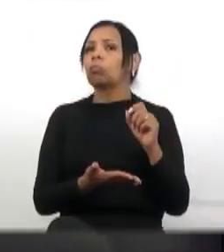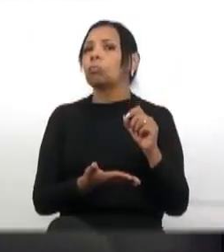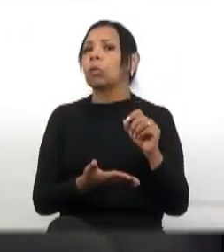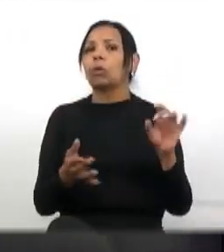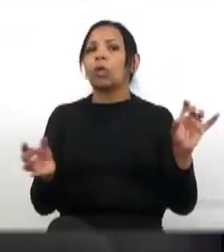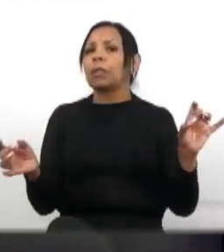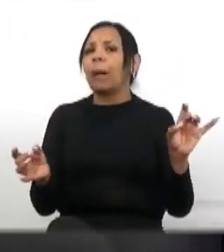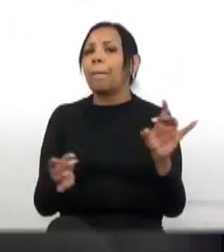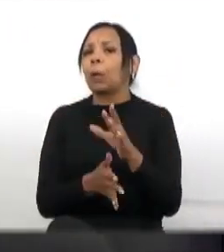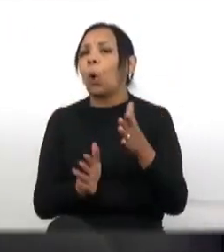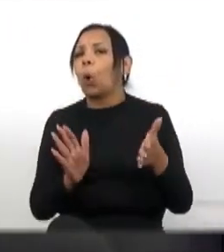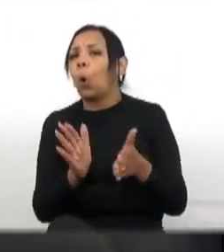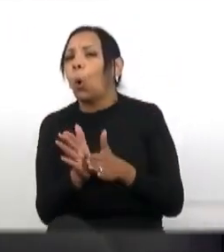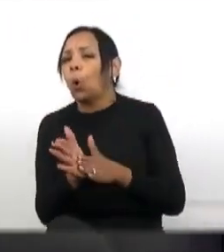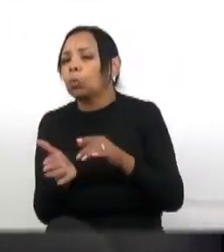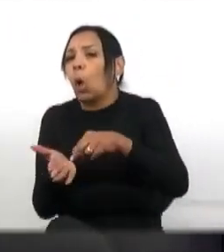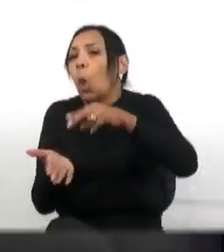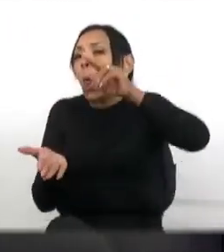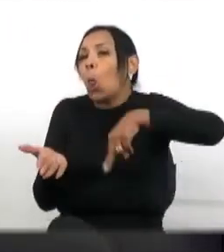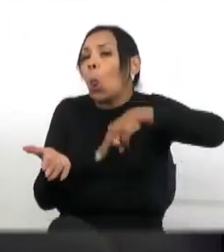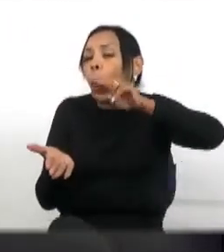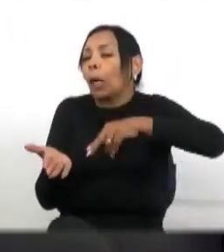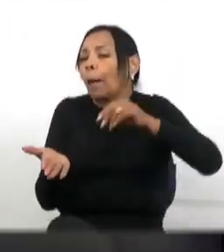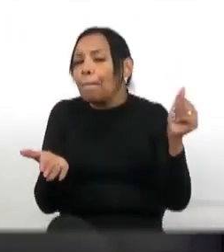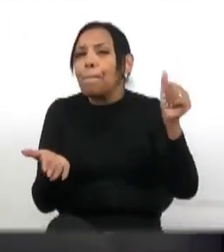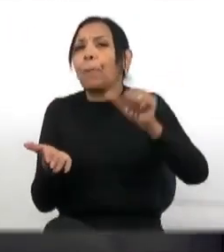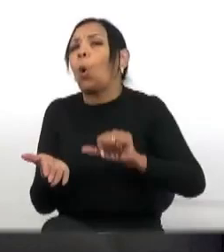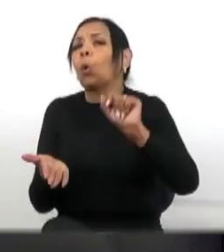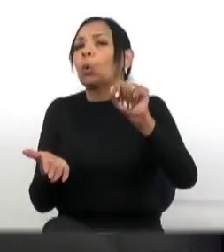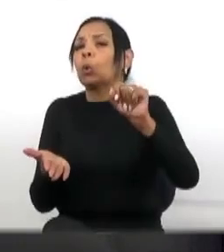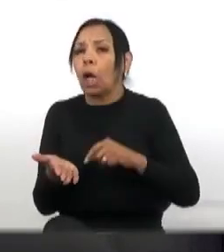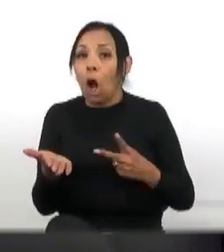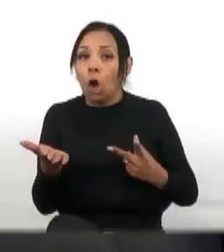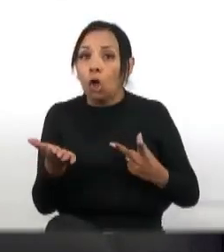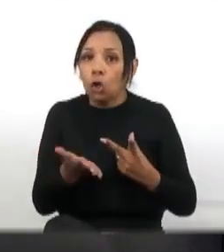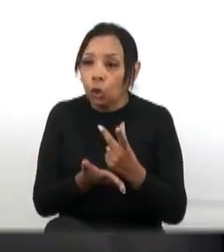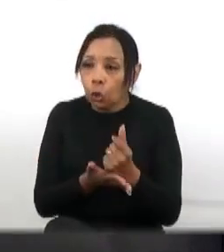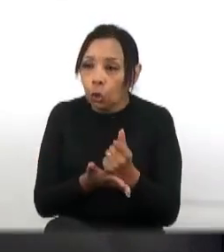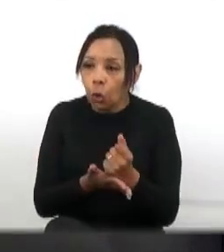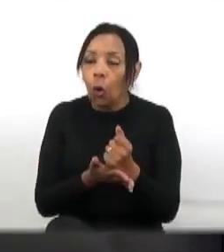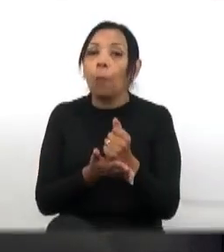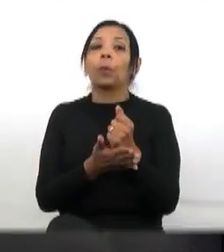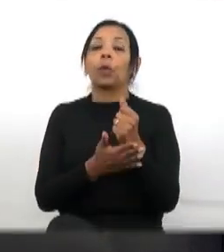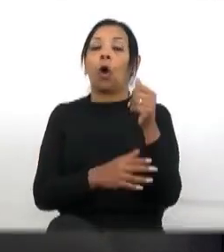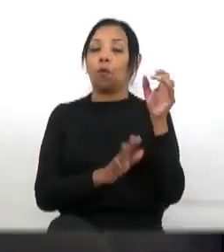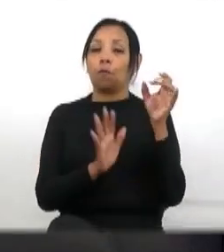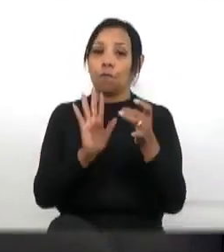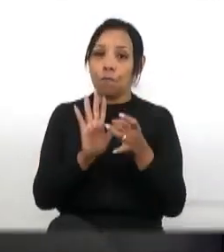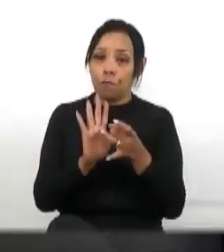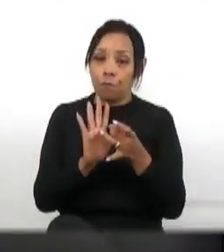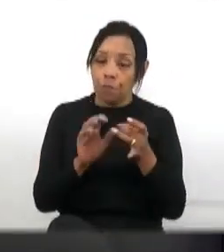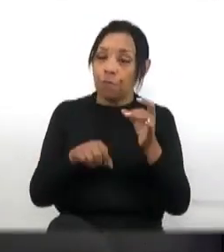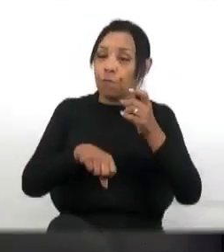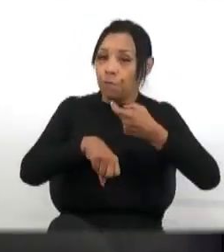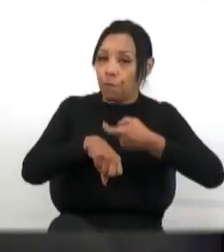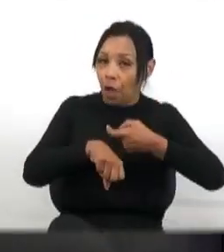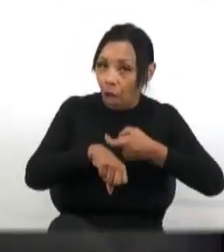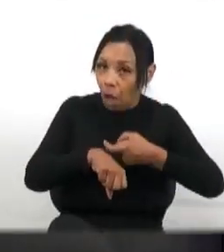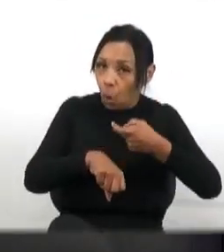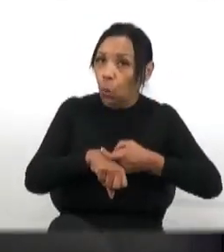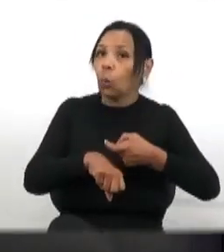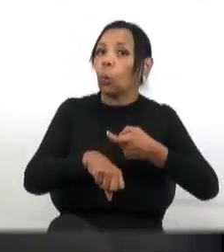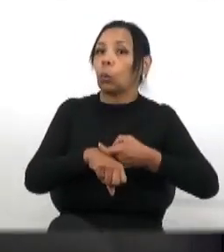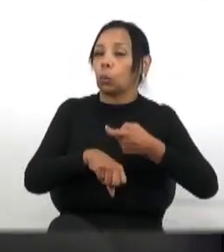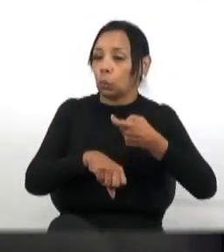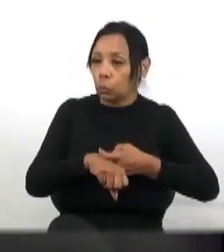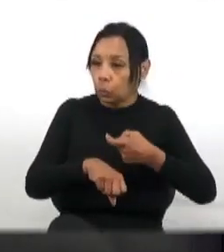entendimento, nunca, para piorar, a prefeitura comprou a ferragem da empresa, comprou a ferragem da empresa, está lá tomando